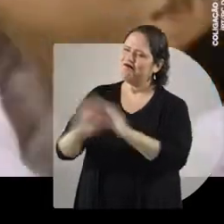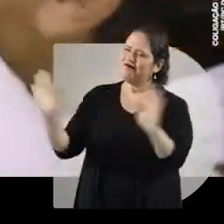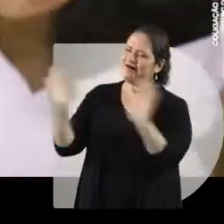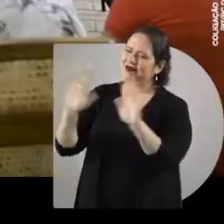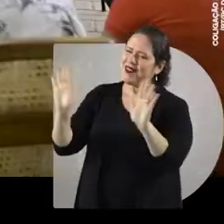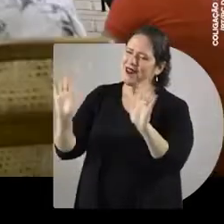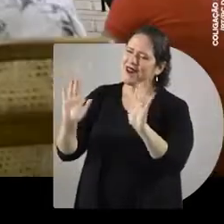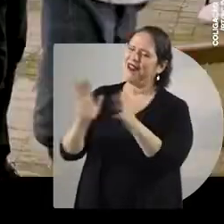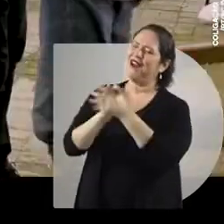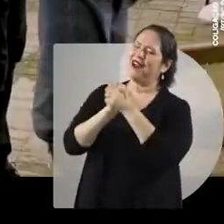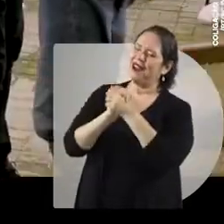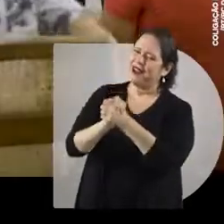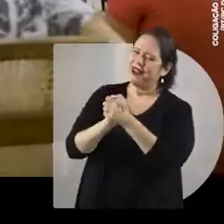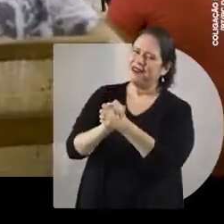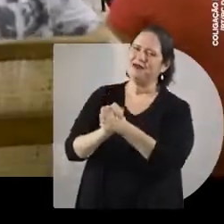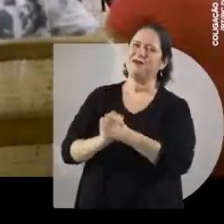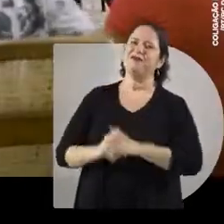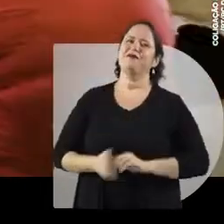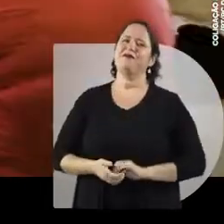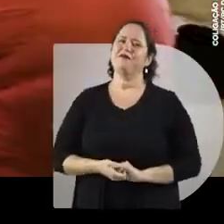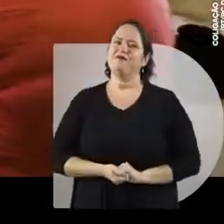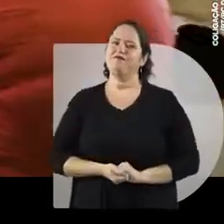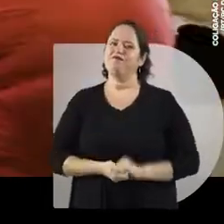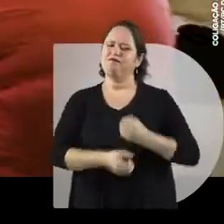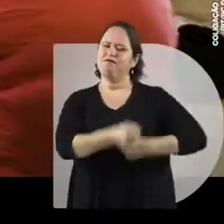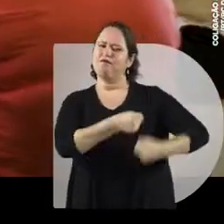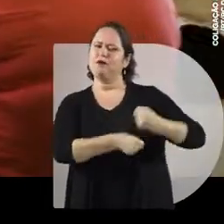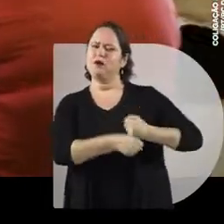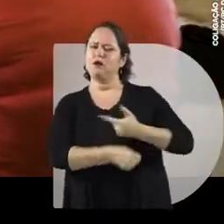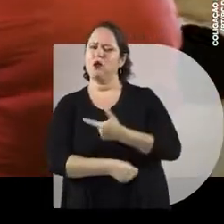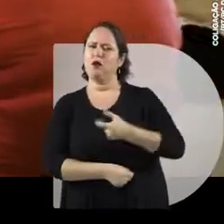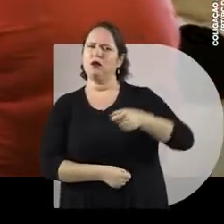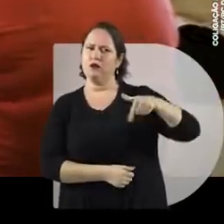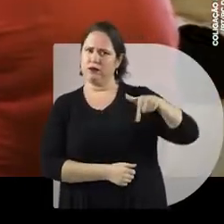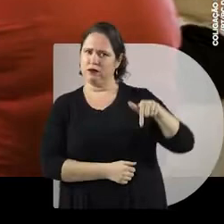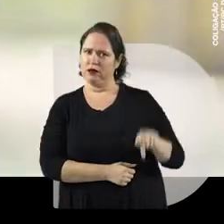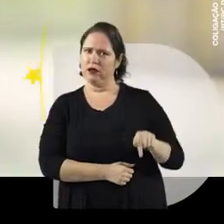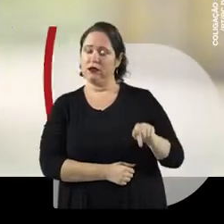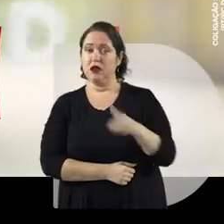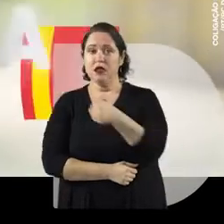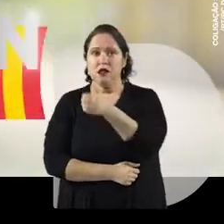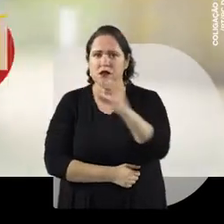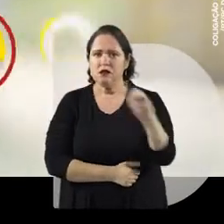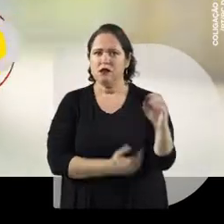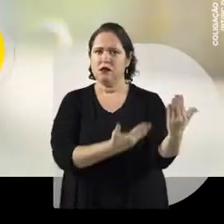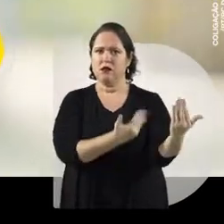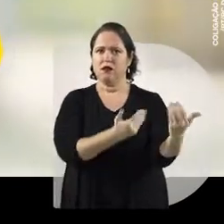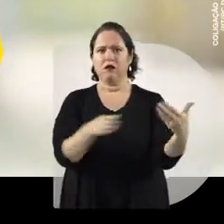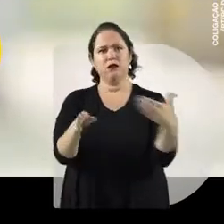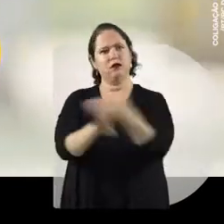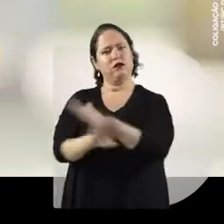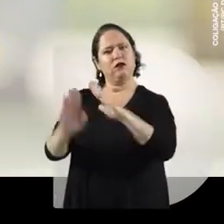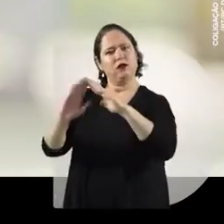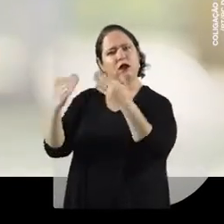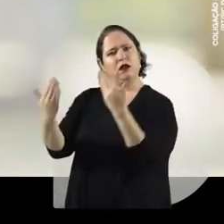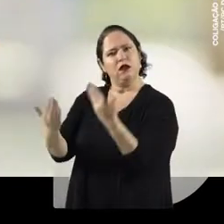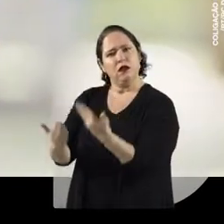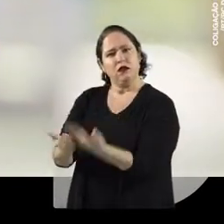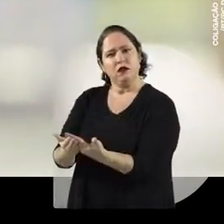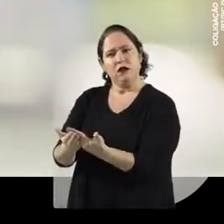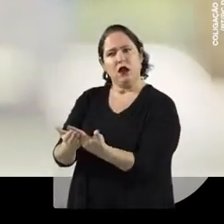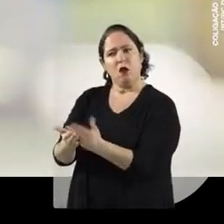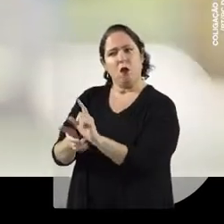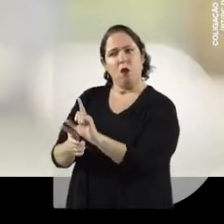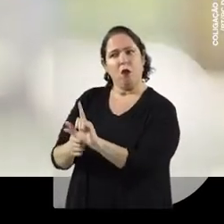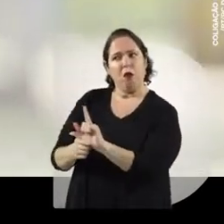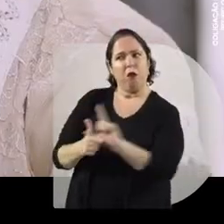Tudo querido? bem, tudo bem? Em 2007, de cada 100 jovens que entravam na escola do